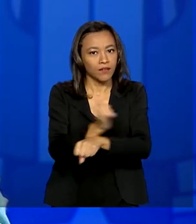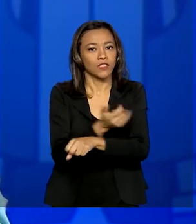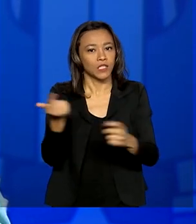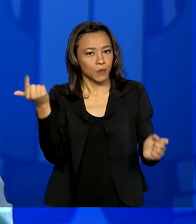dispomos no momento.